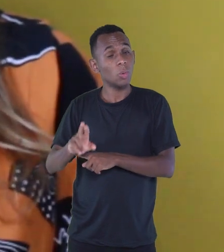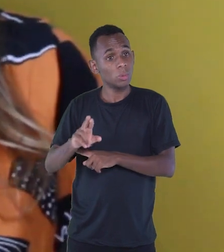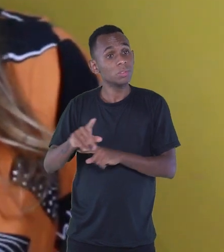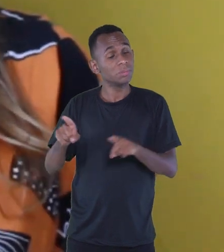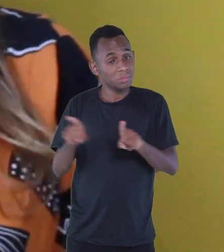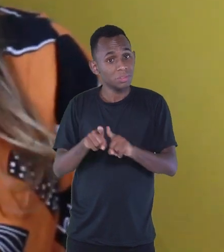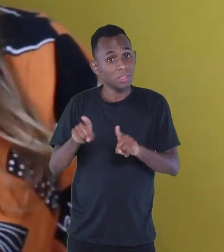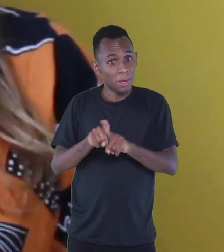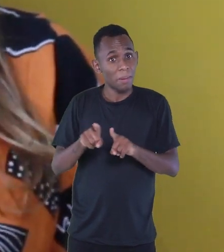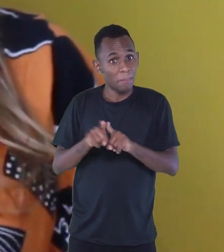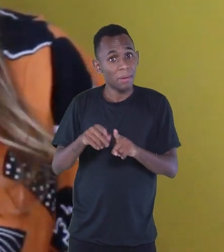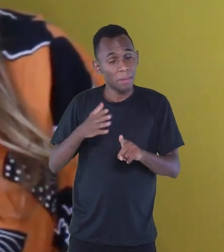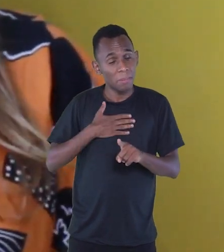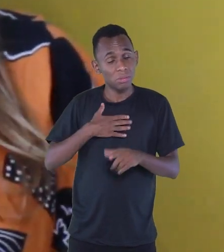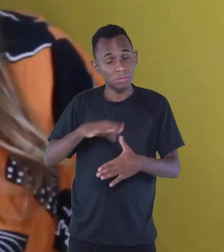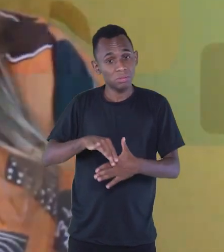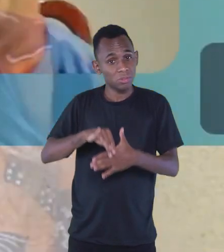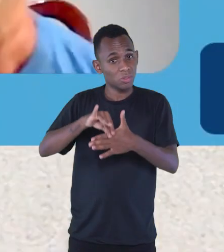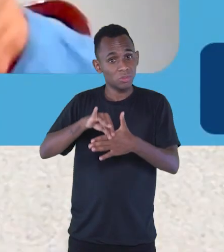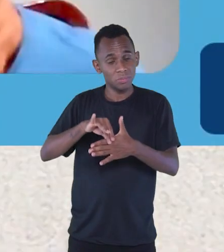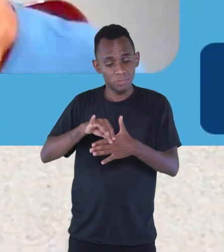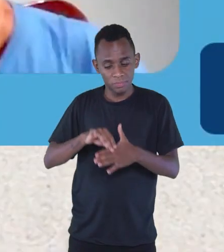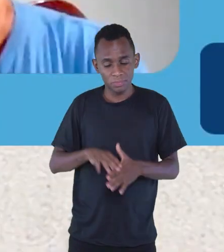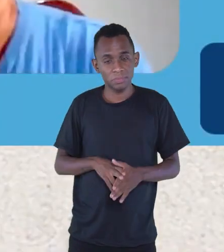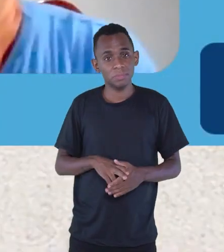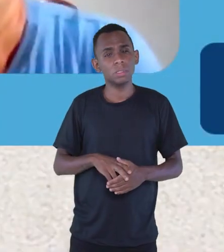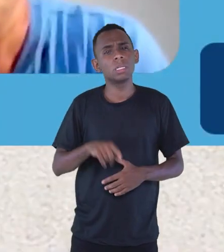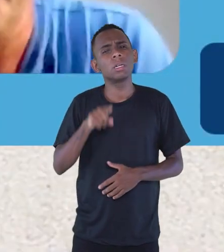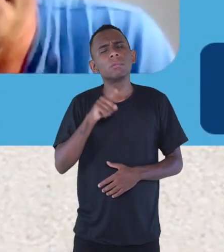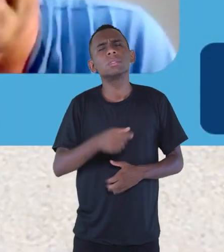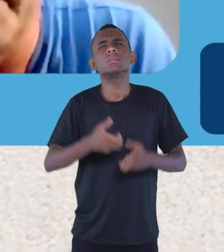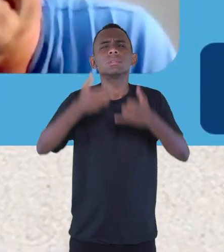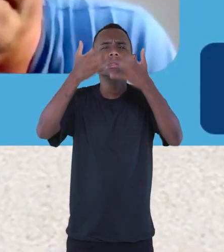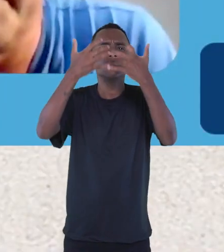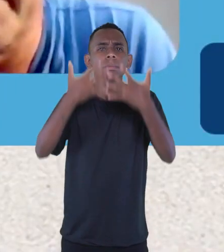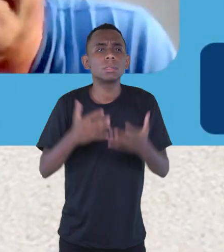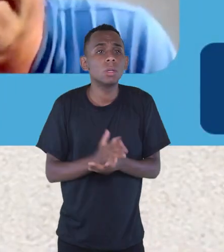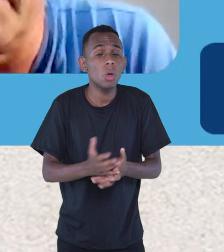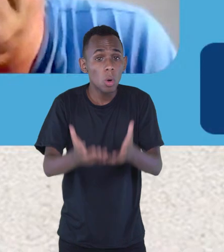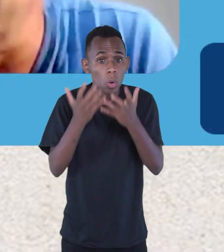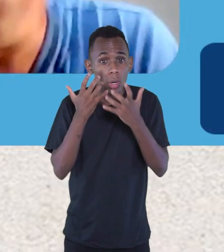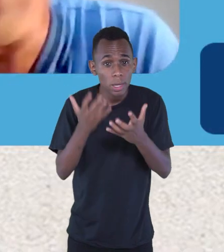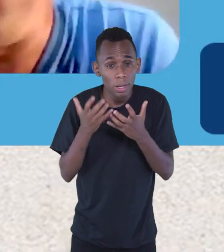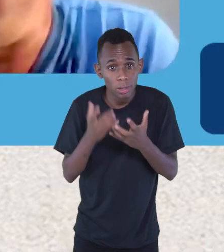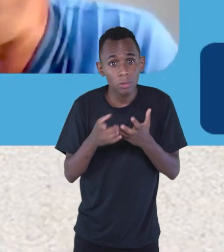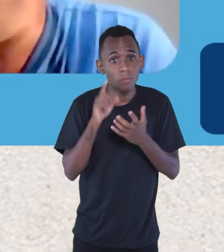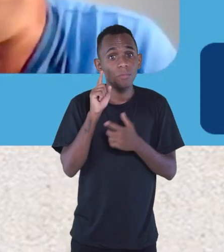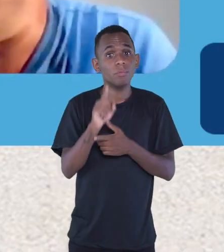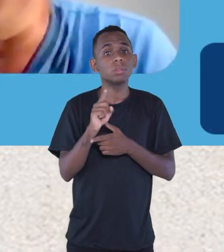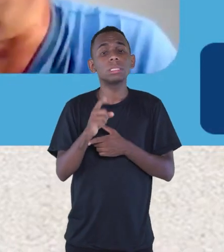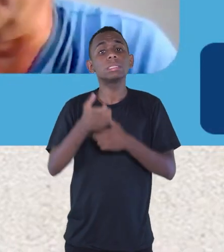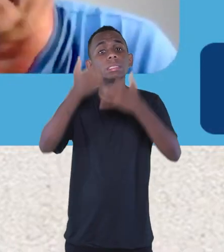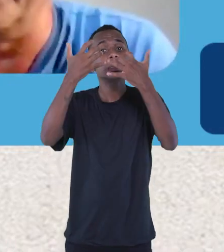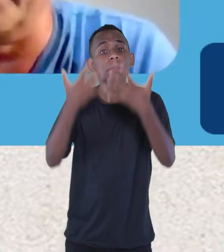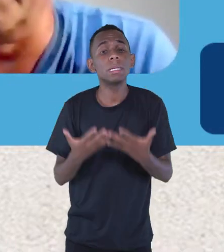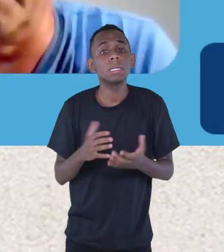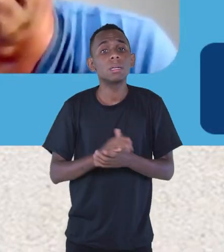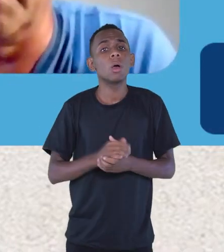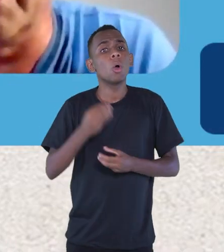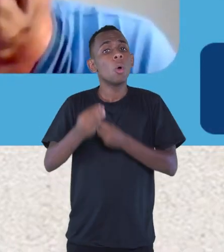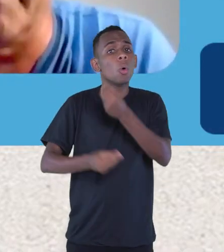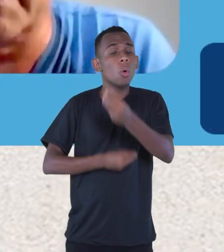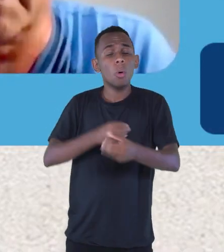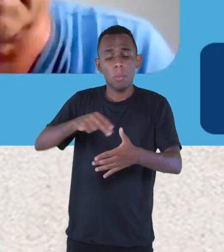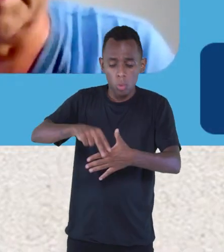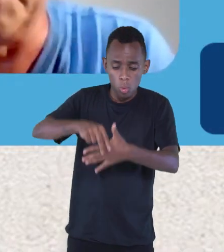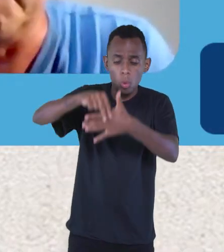também, dos meus próprios cordéis. Mas aí você estava contando, eu quero que você entre, então, como que o Cordel entrou aí na